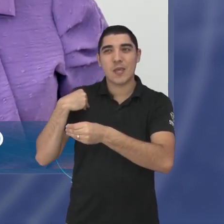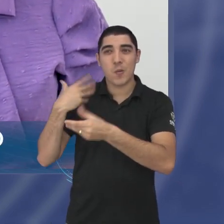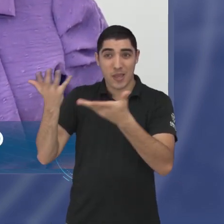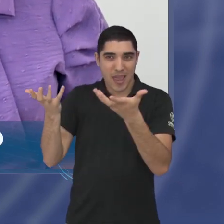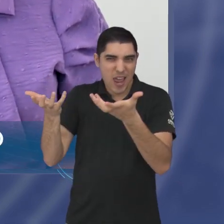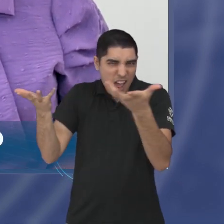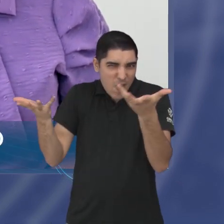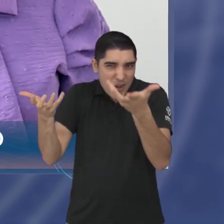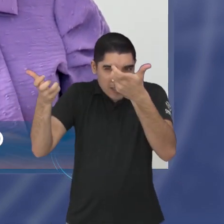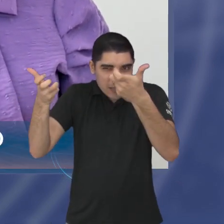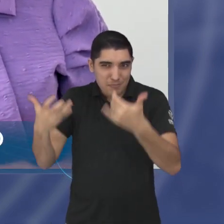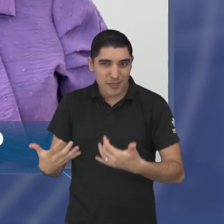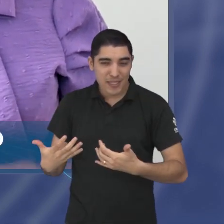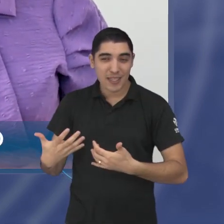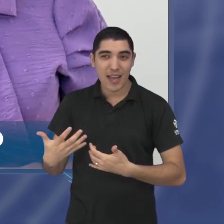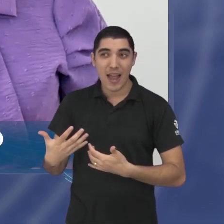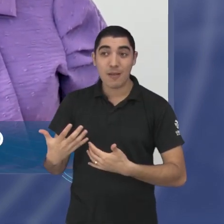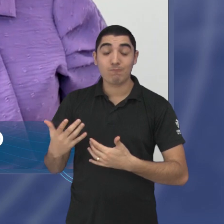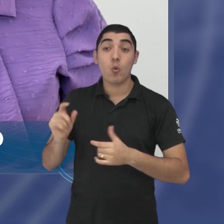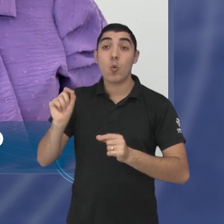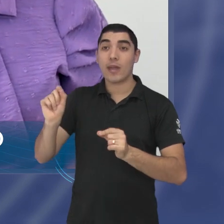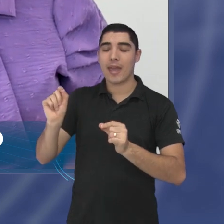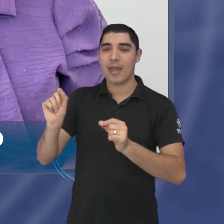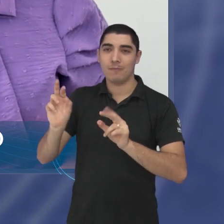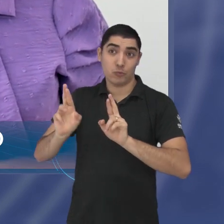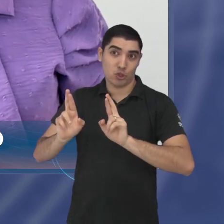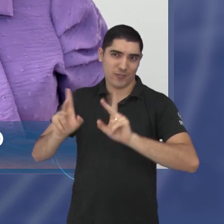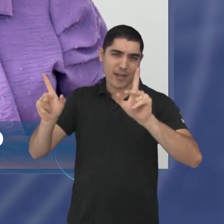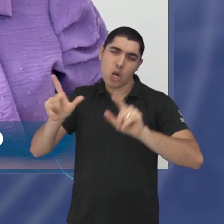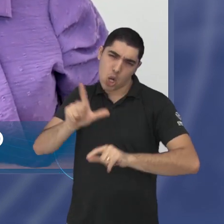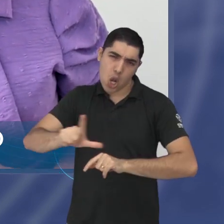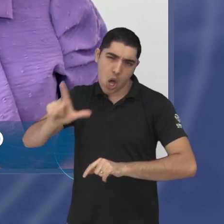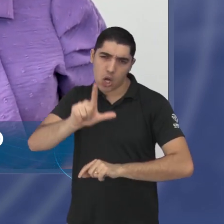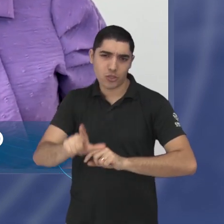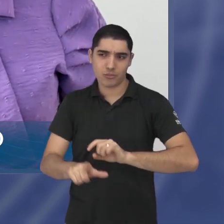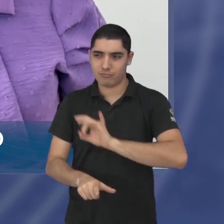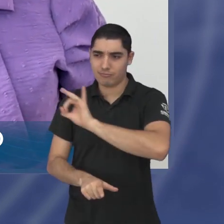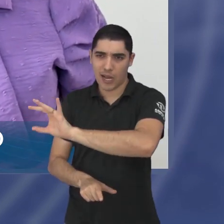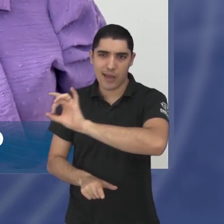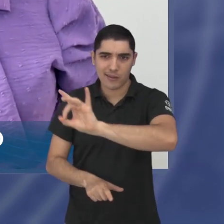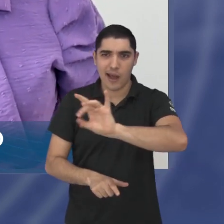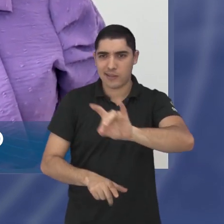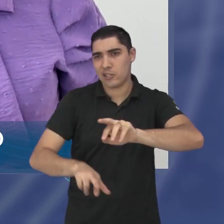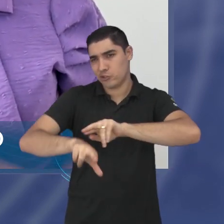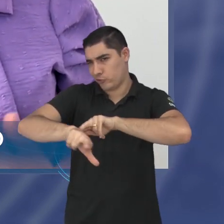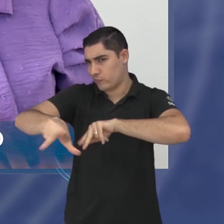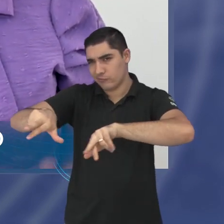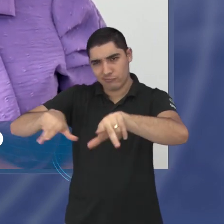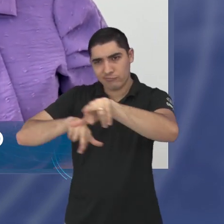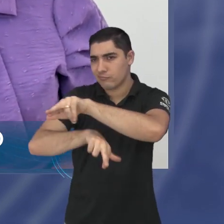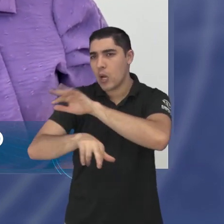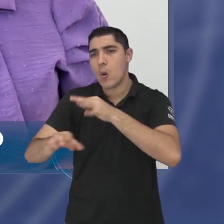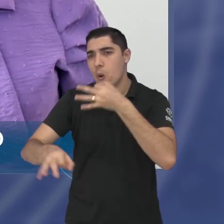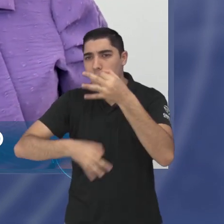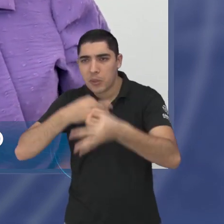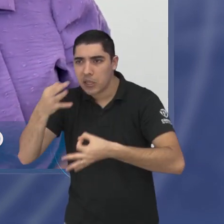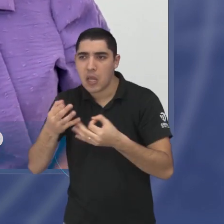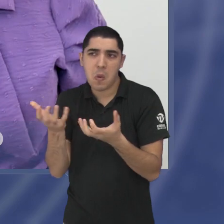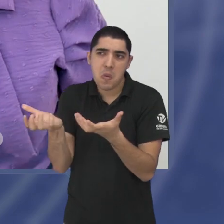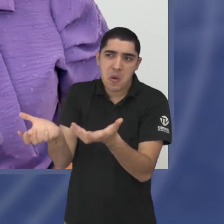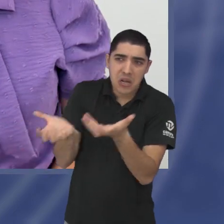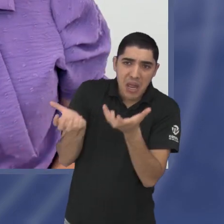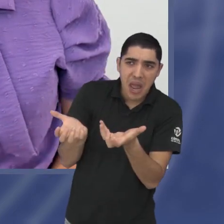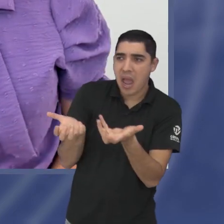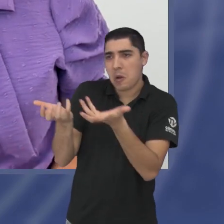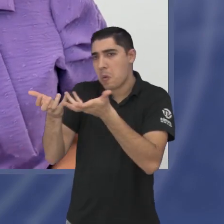questão que é um contraponto. Claro que são questões subjetivas, motivos diversos para ter